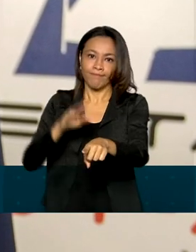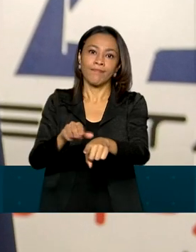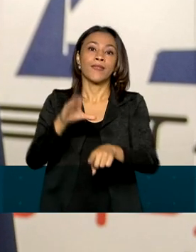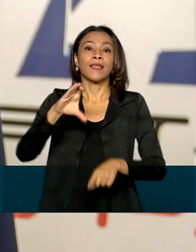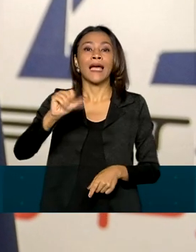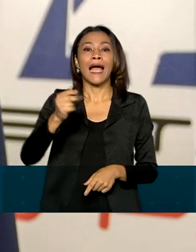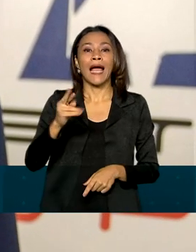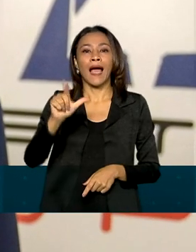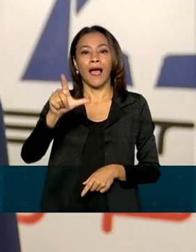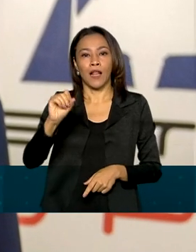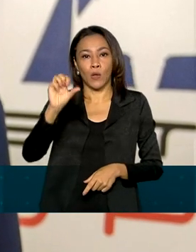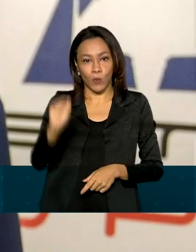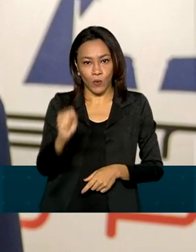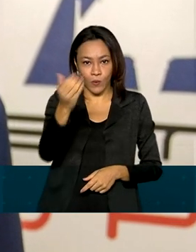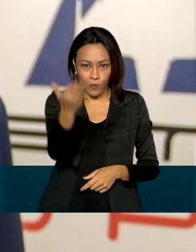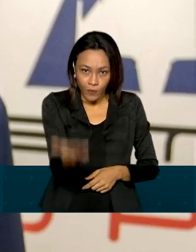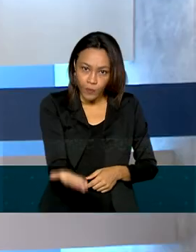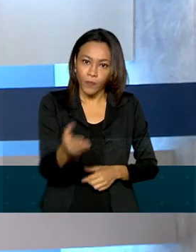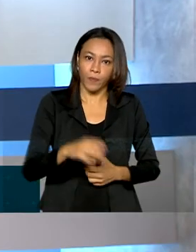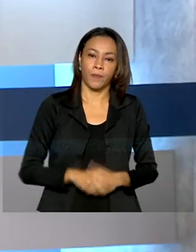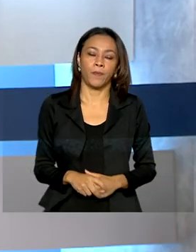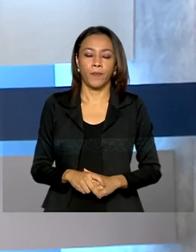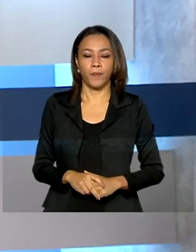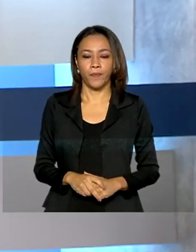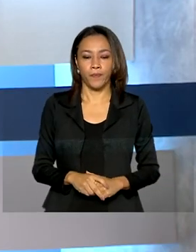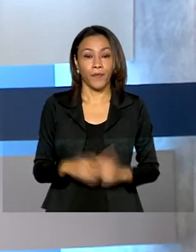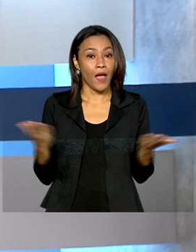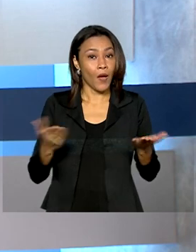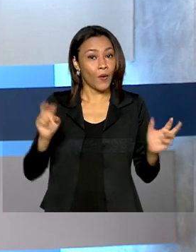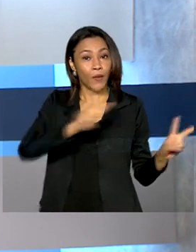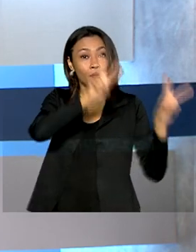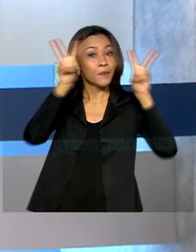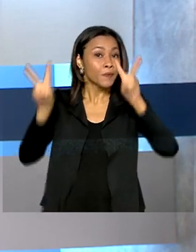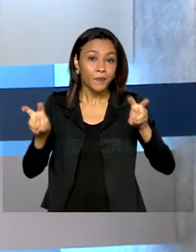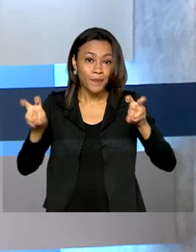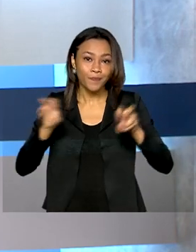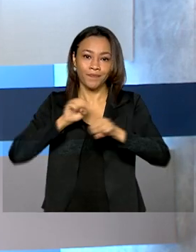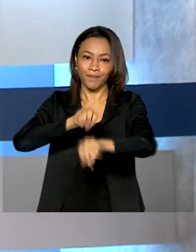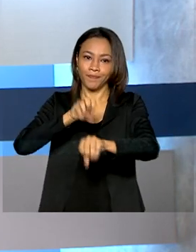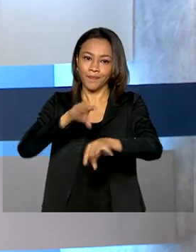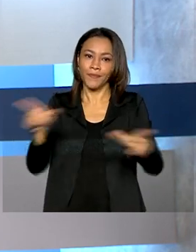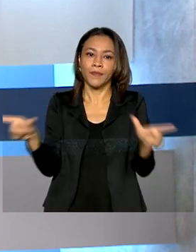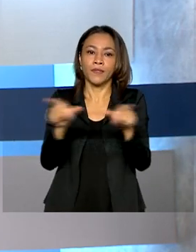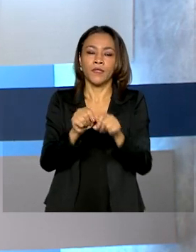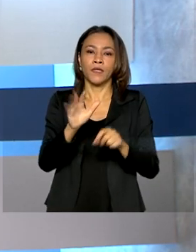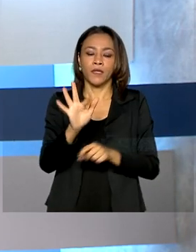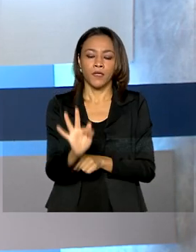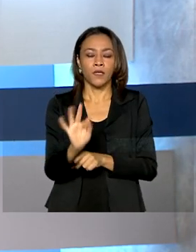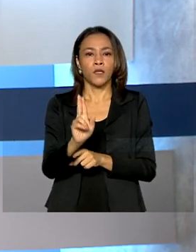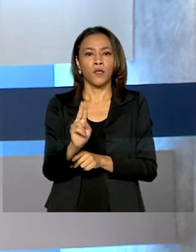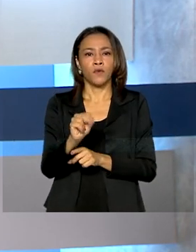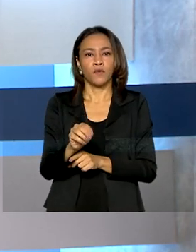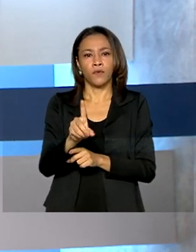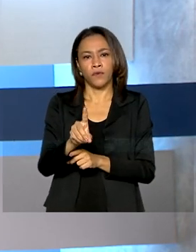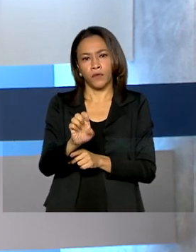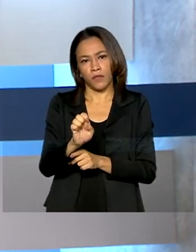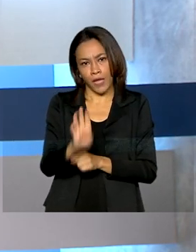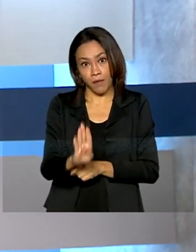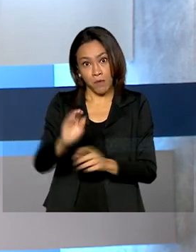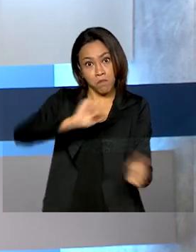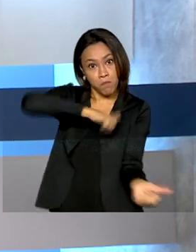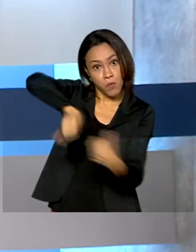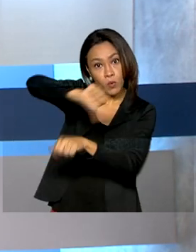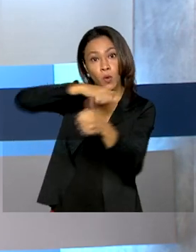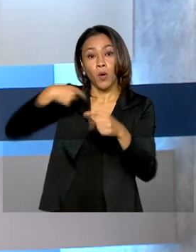Carlos de Almeida Batista Júnior. Vamos falar agora de educação. O Fundeb passou por mudanças depois de o presidente